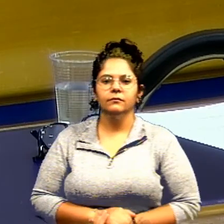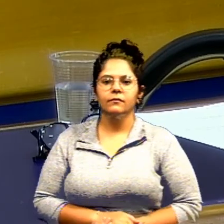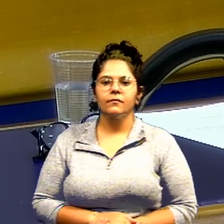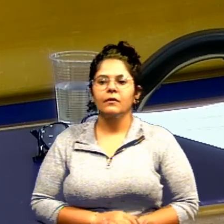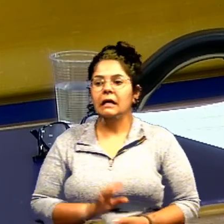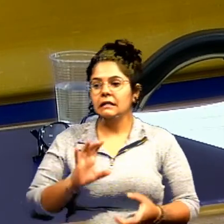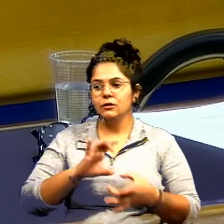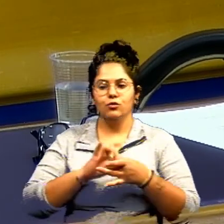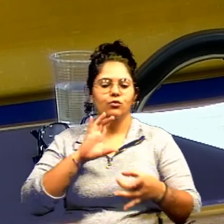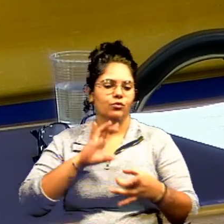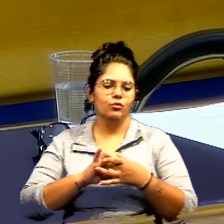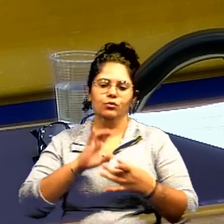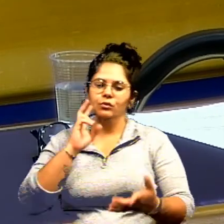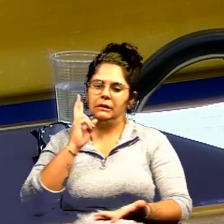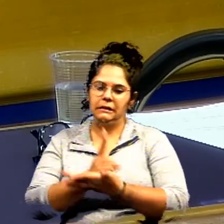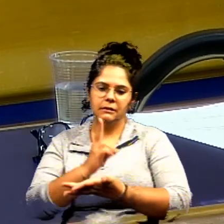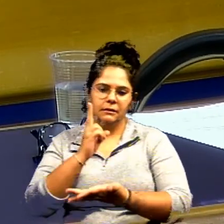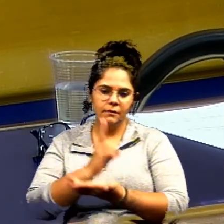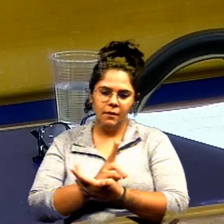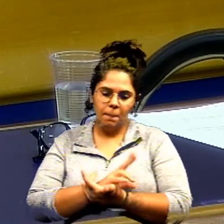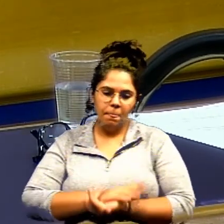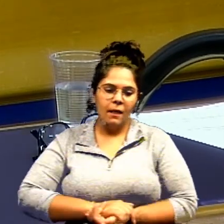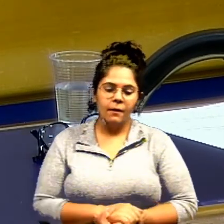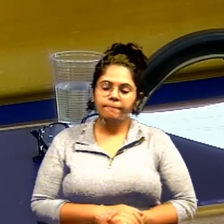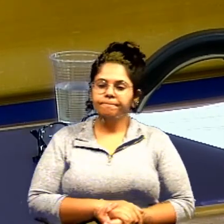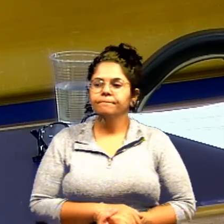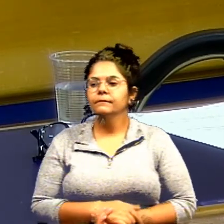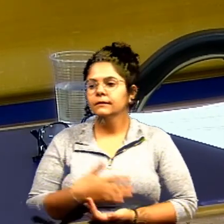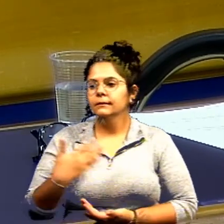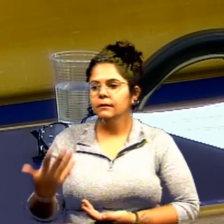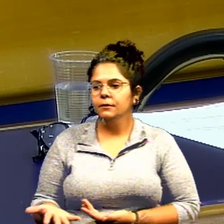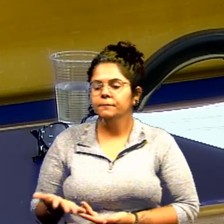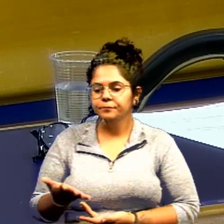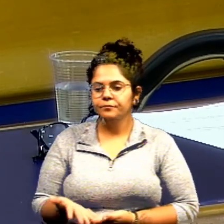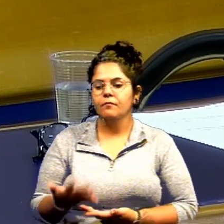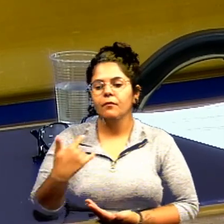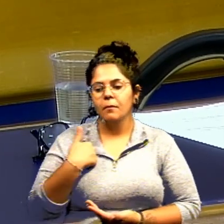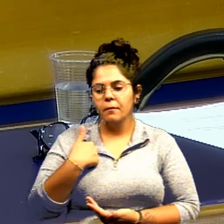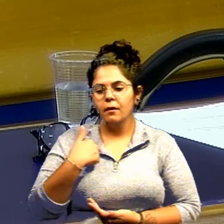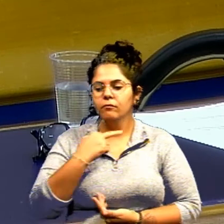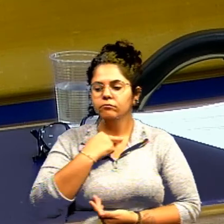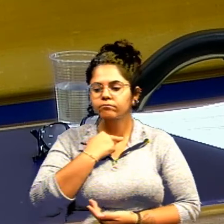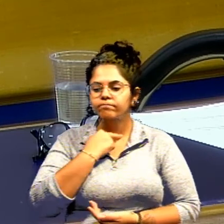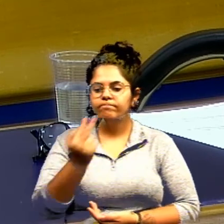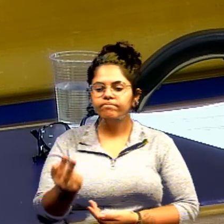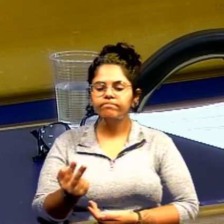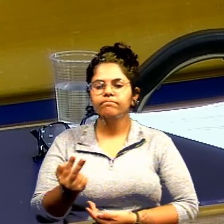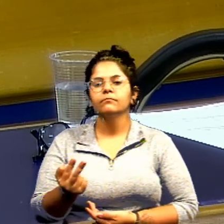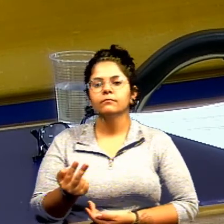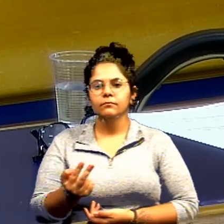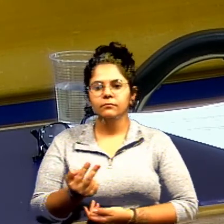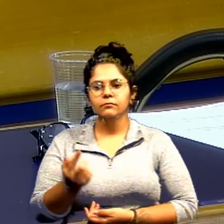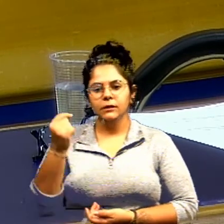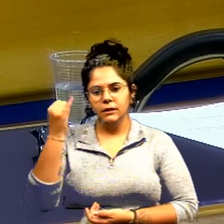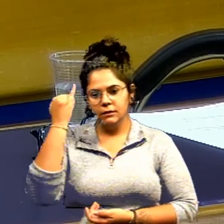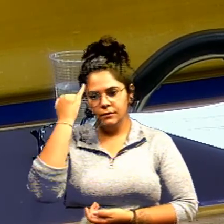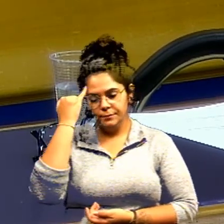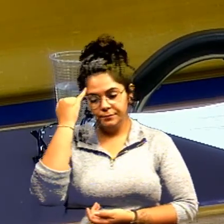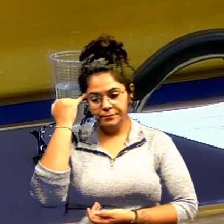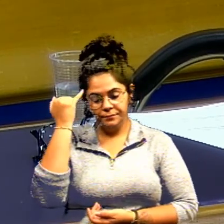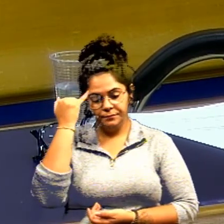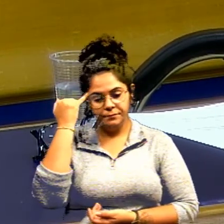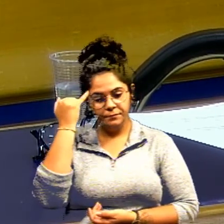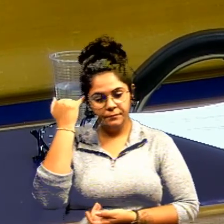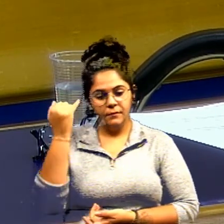então eu quero deixar aqui vereador Clécio presidente Clécio minha manifestação e falar que